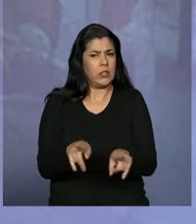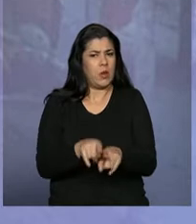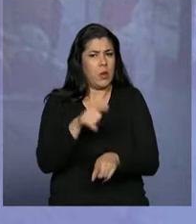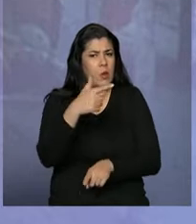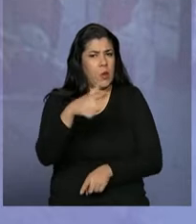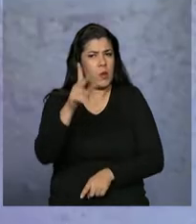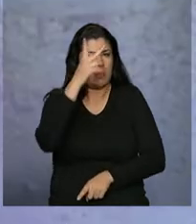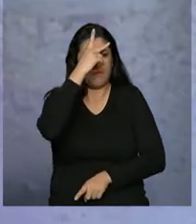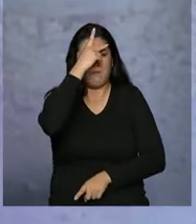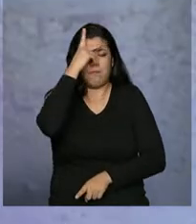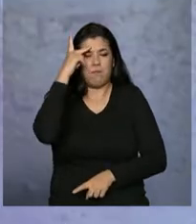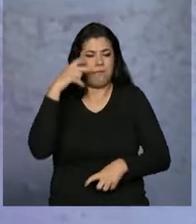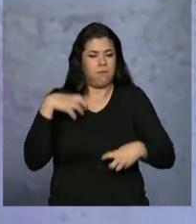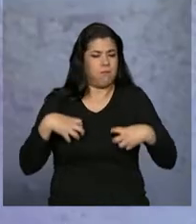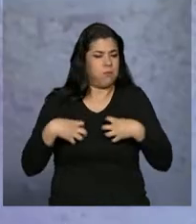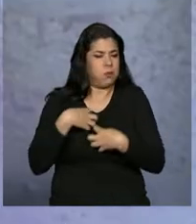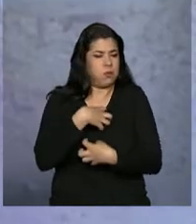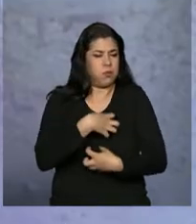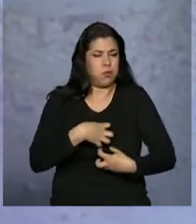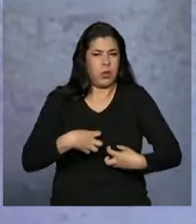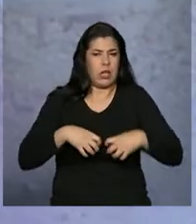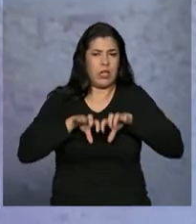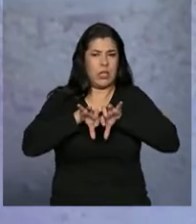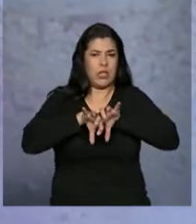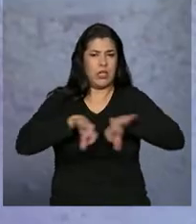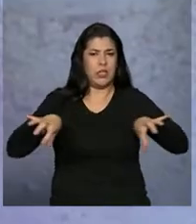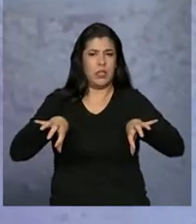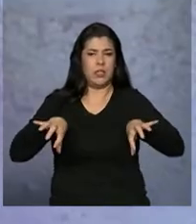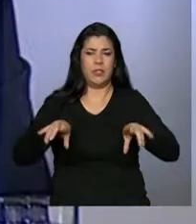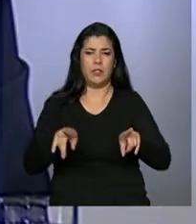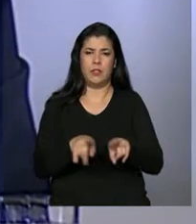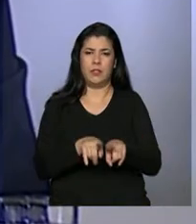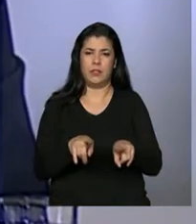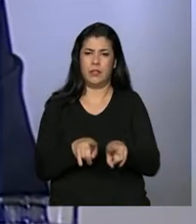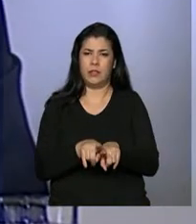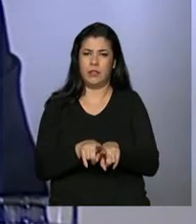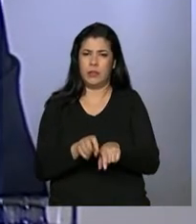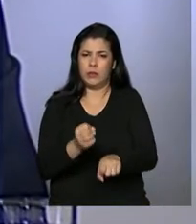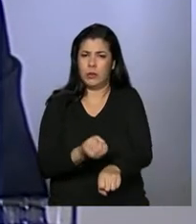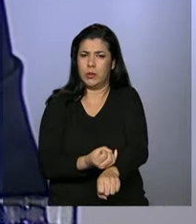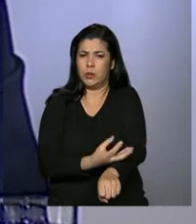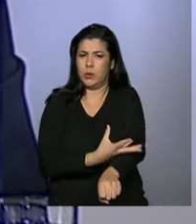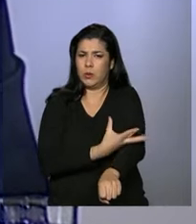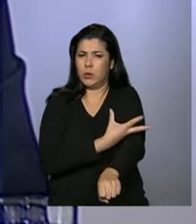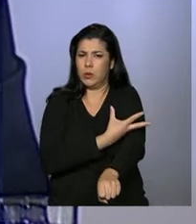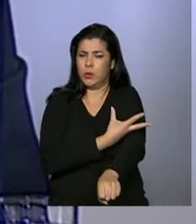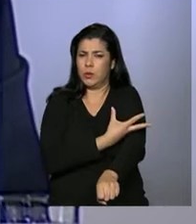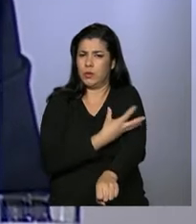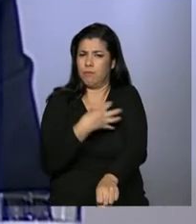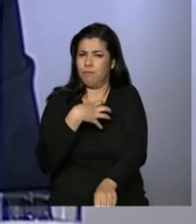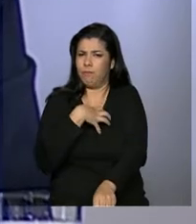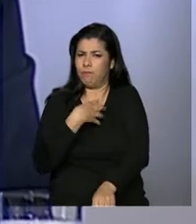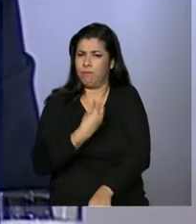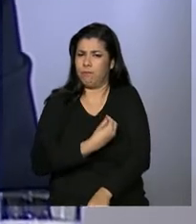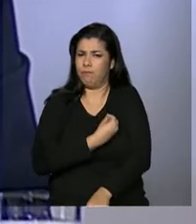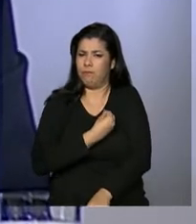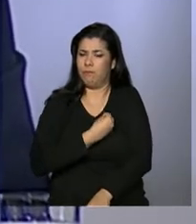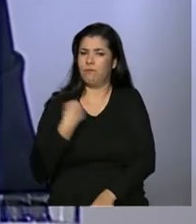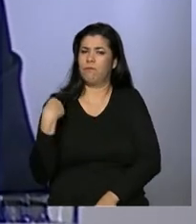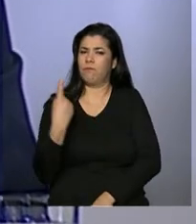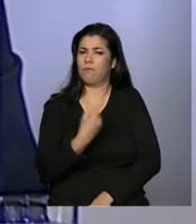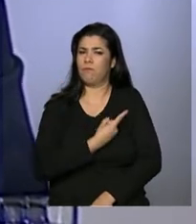que são dramaticamente separadas. Dramas humanos com os quais nossos